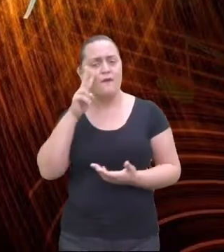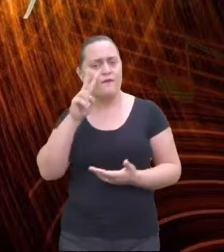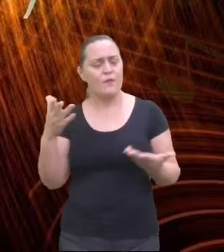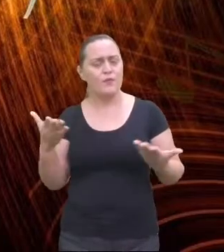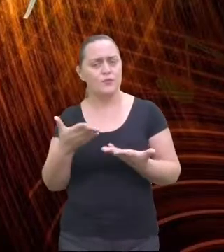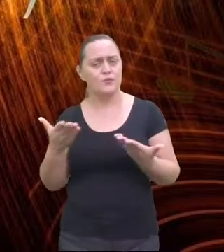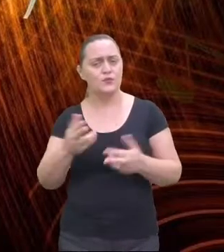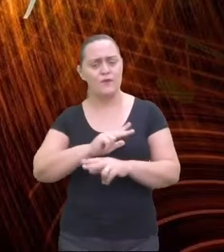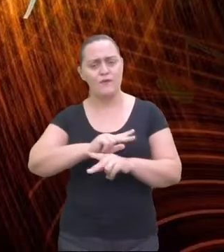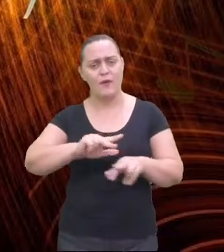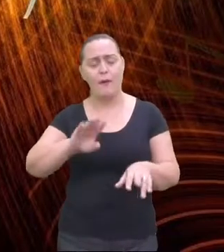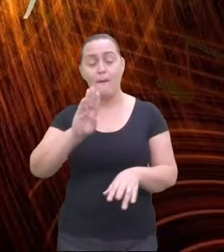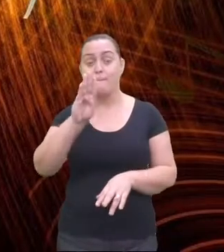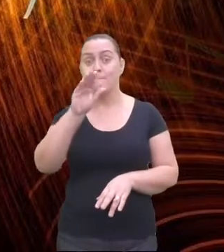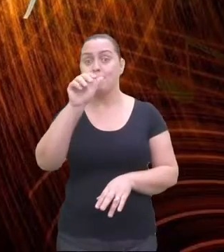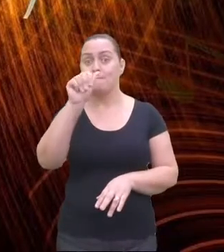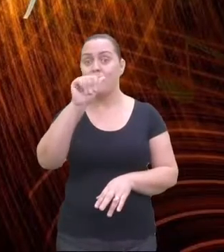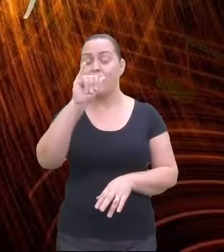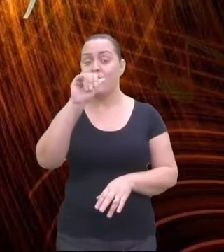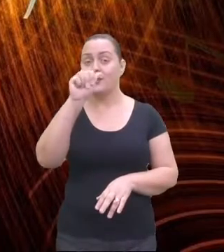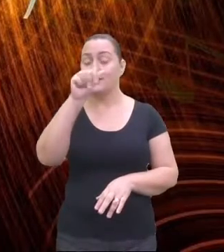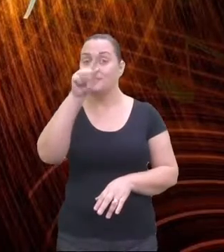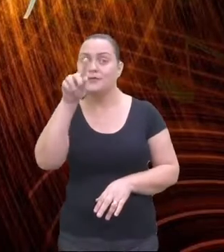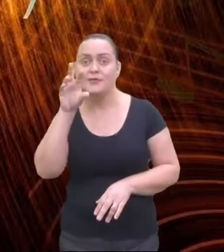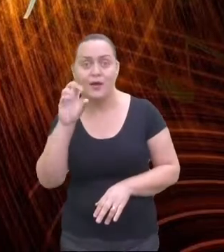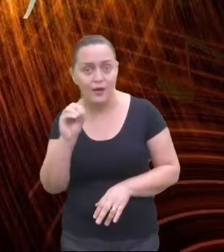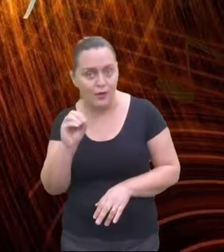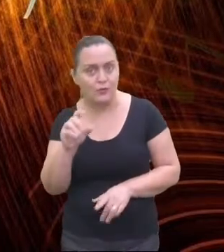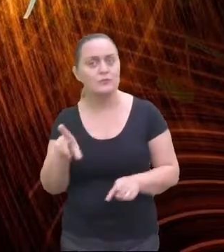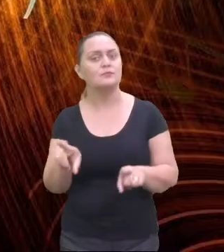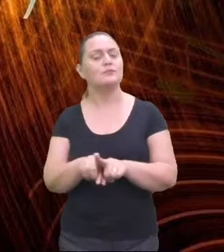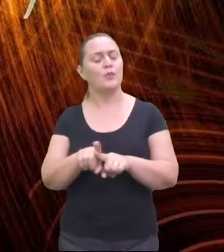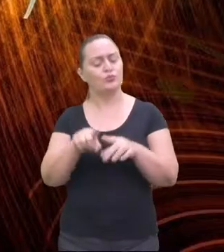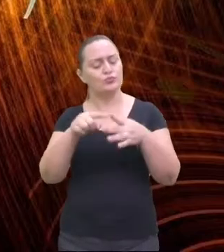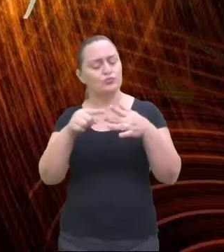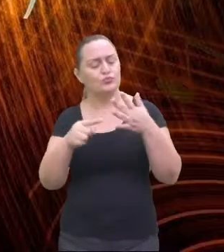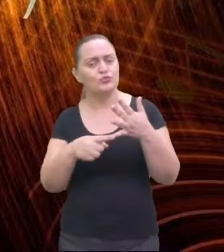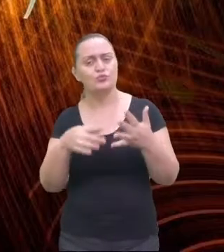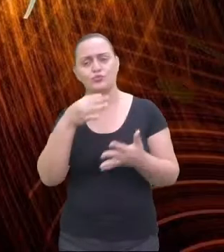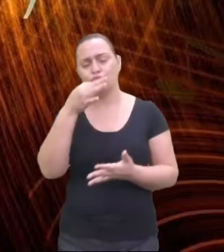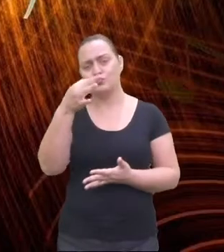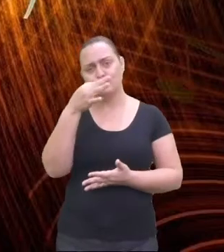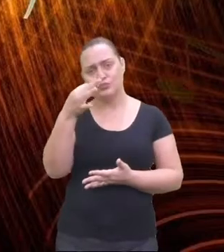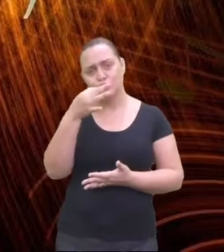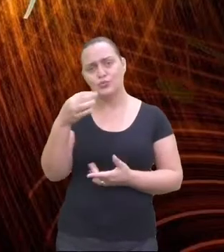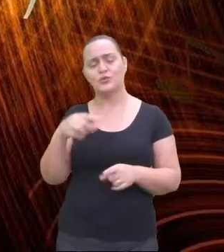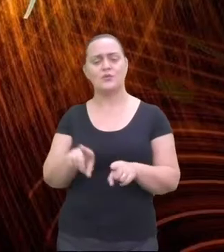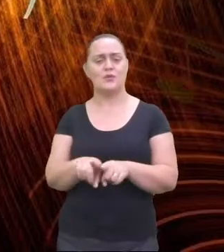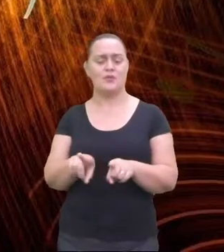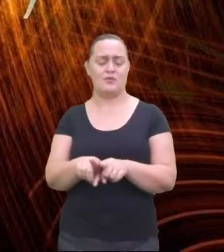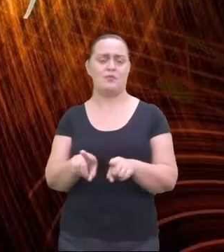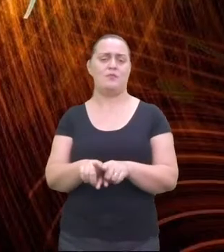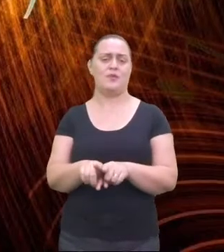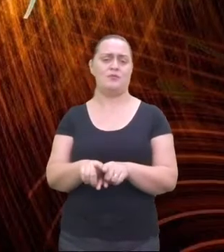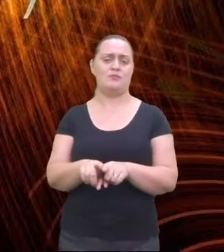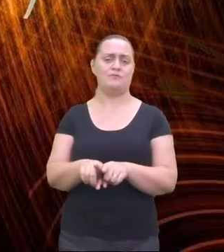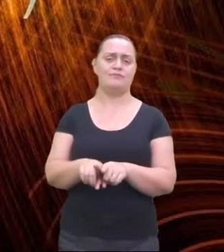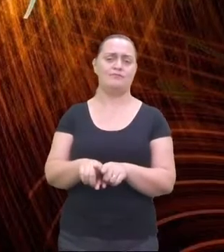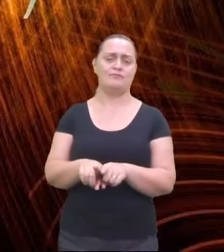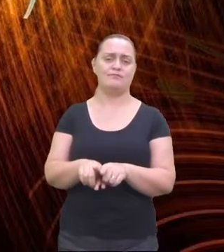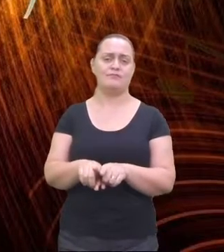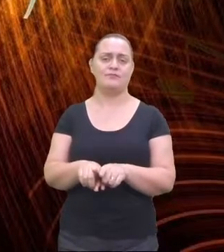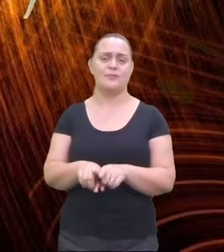siglas que a gente pode conhecer. O MPB nasceu da luta contra a ditadura militar, pois foi nesse movimento que